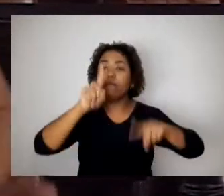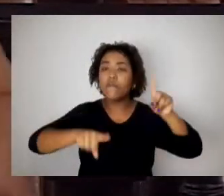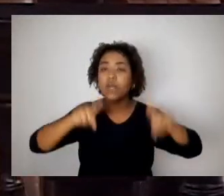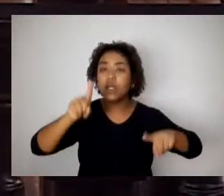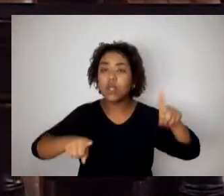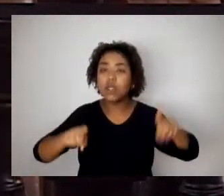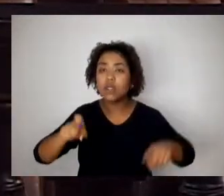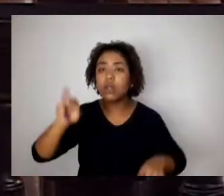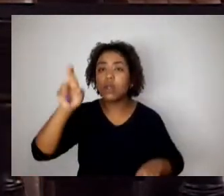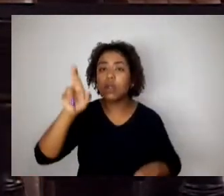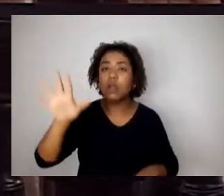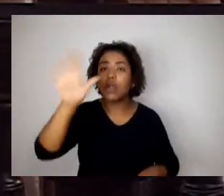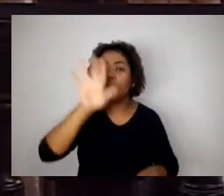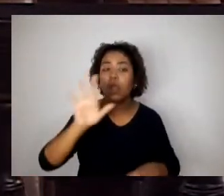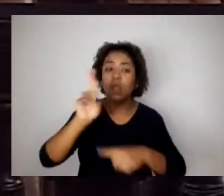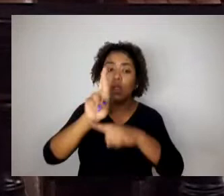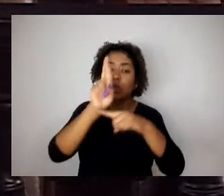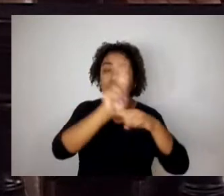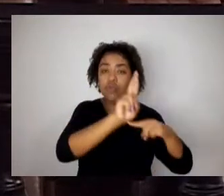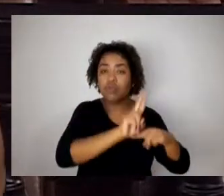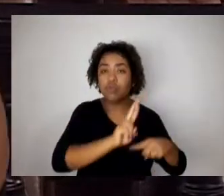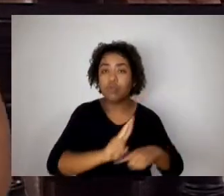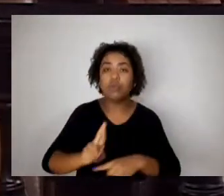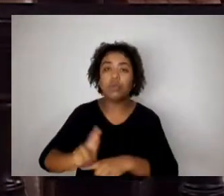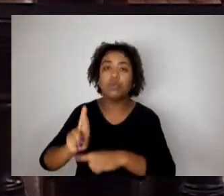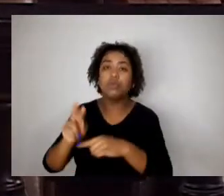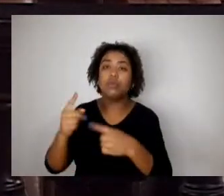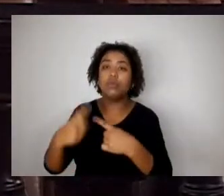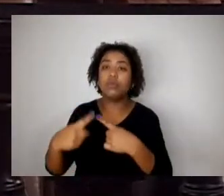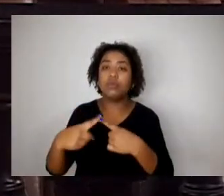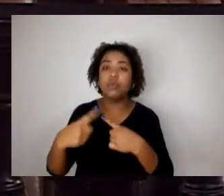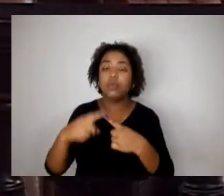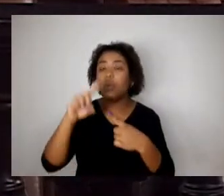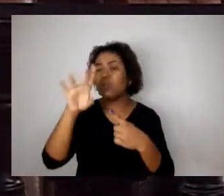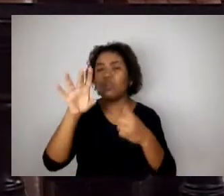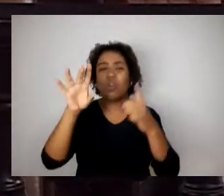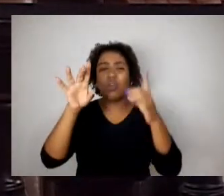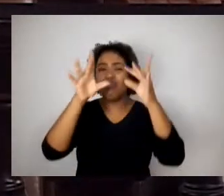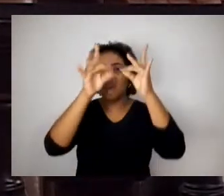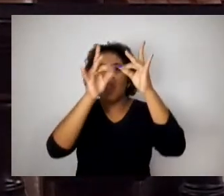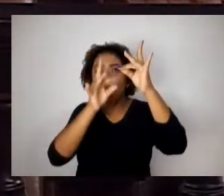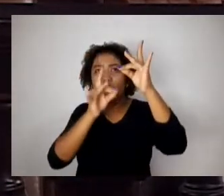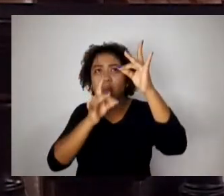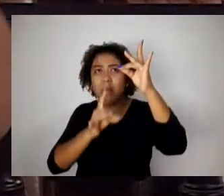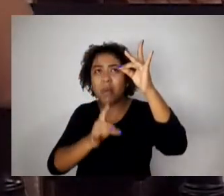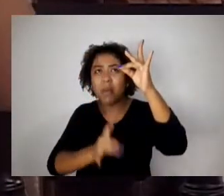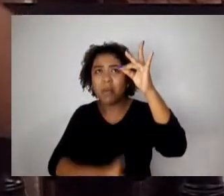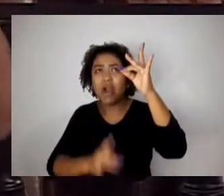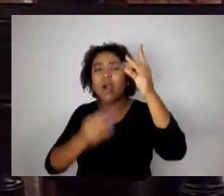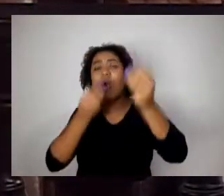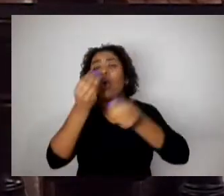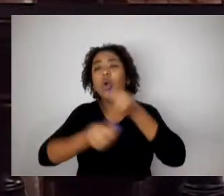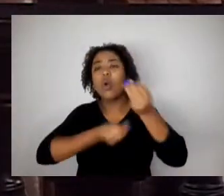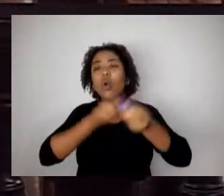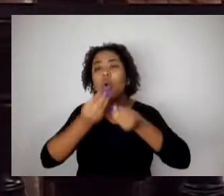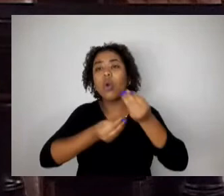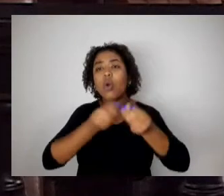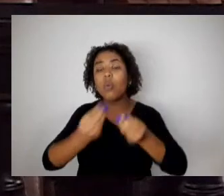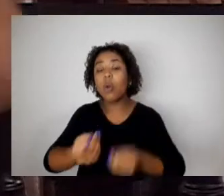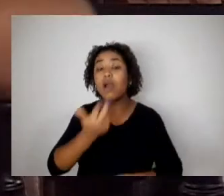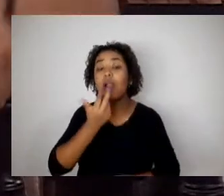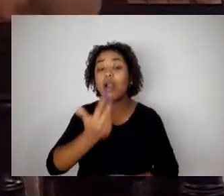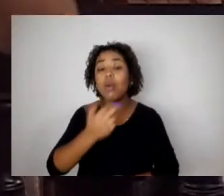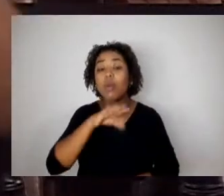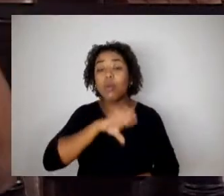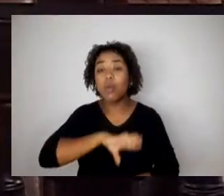projeto fala especificamente só sobre língua portuguesa, formal. Então, nós estamos anulando o processo